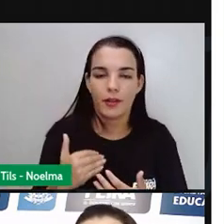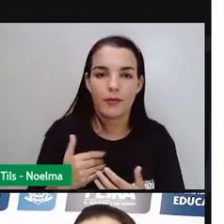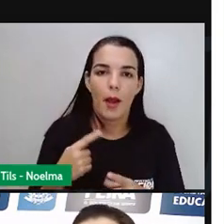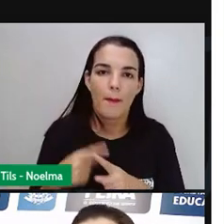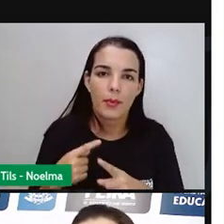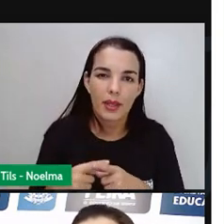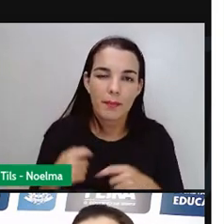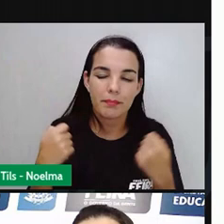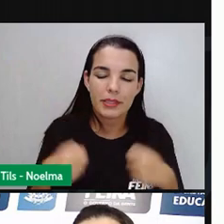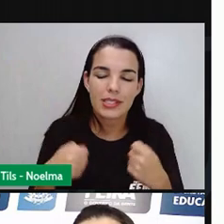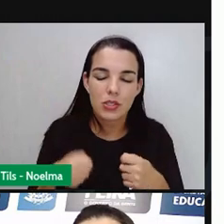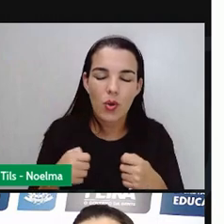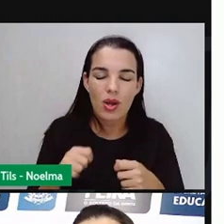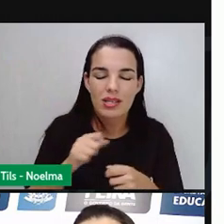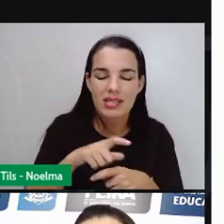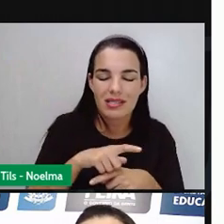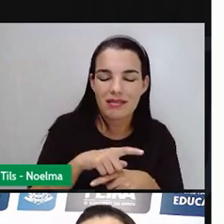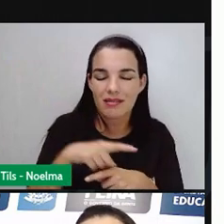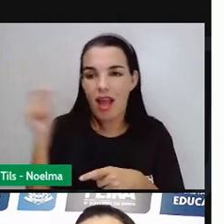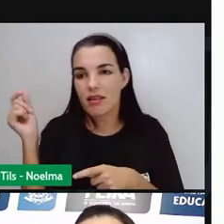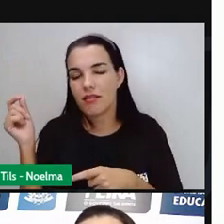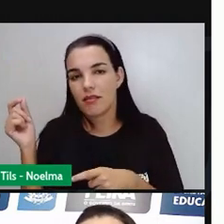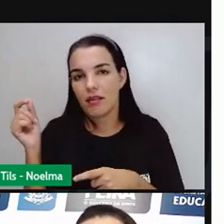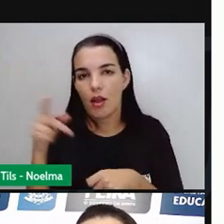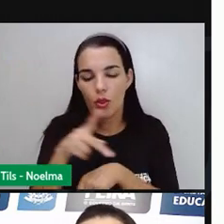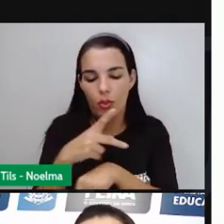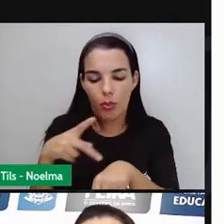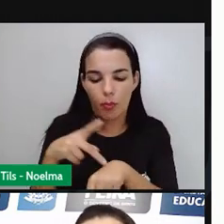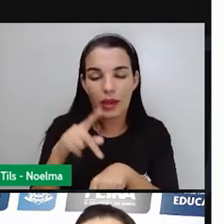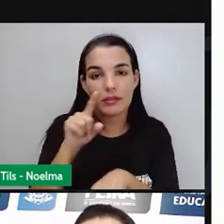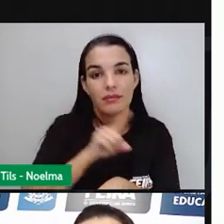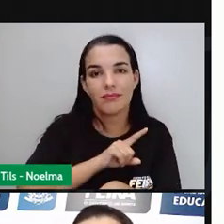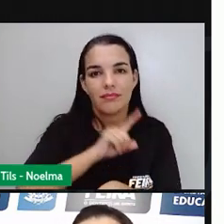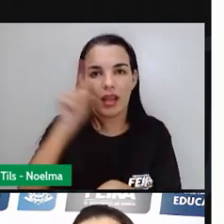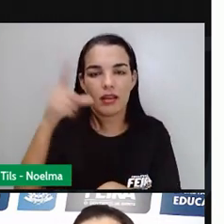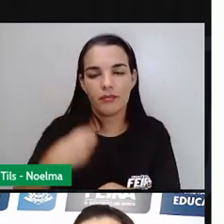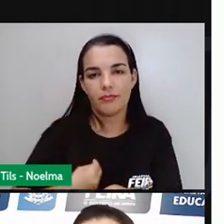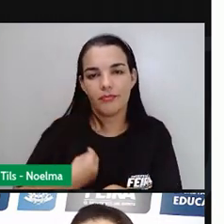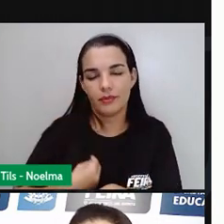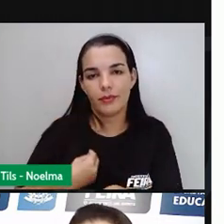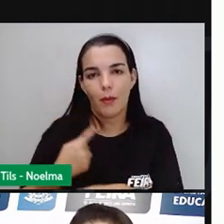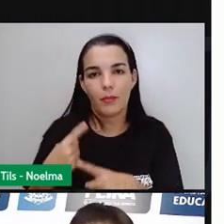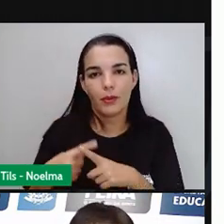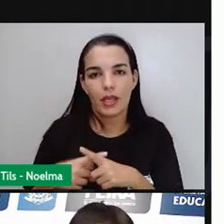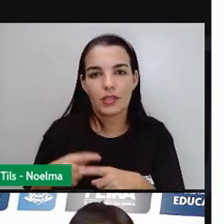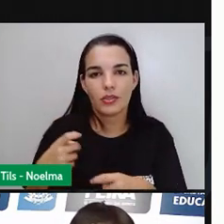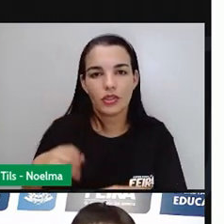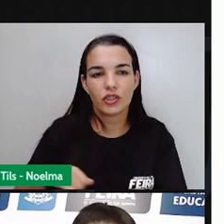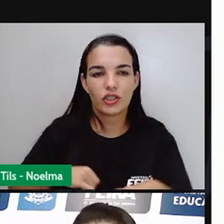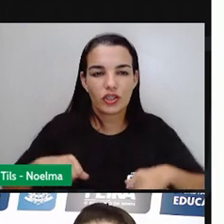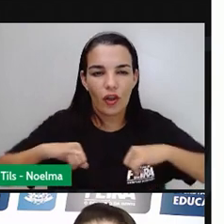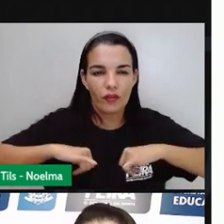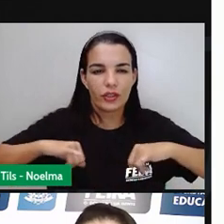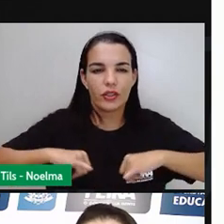Ele foi forçado diante da situação em que o país estava sofrendo, né?